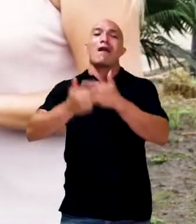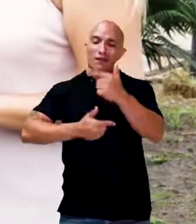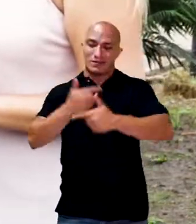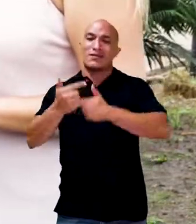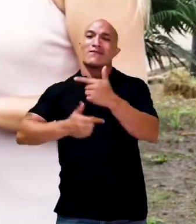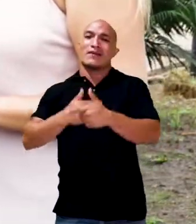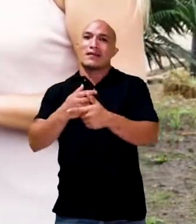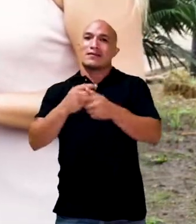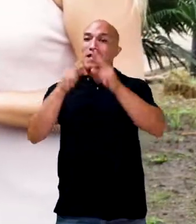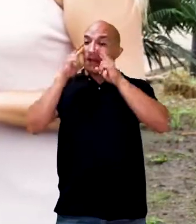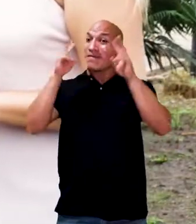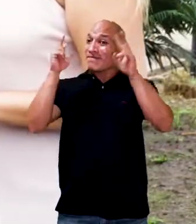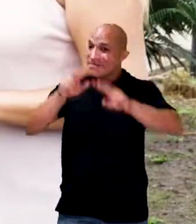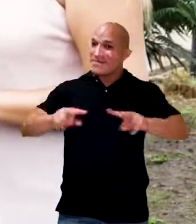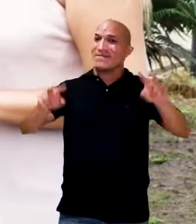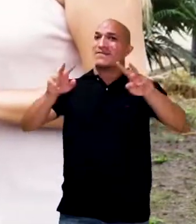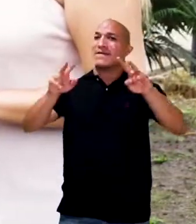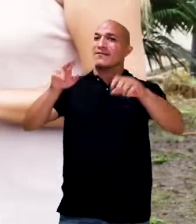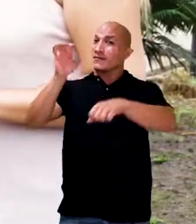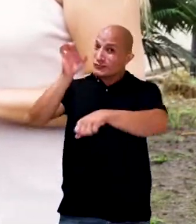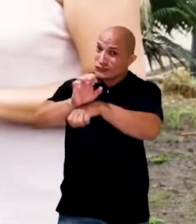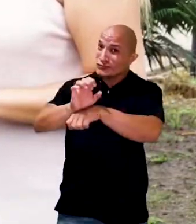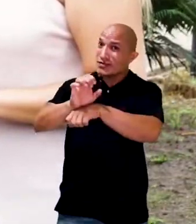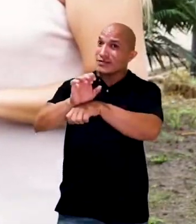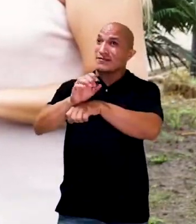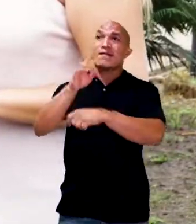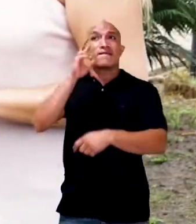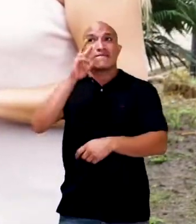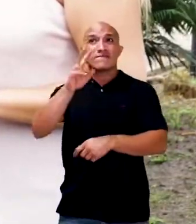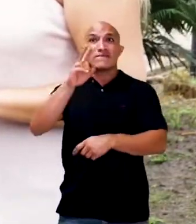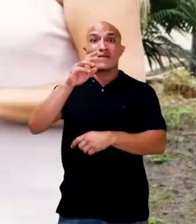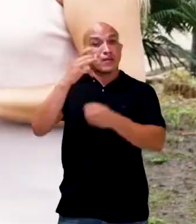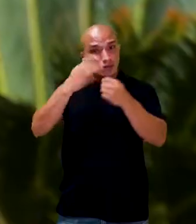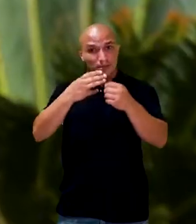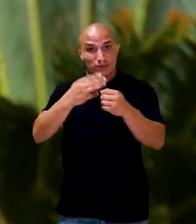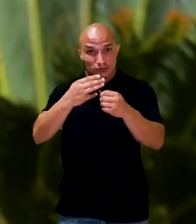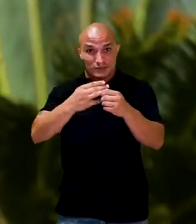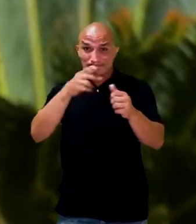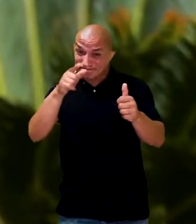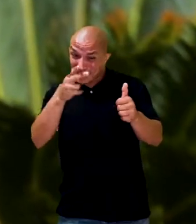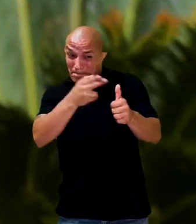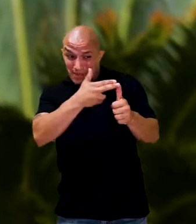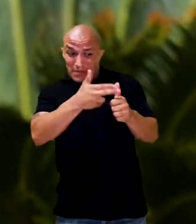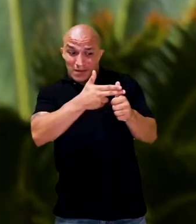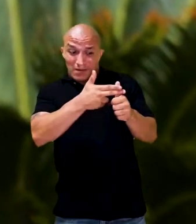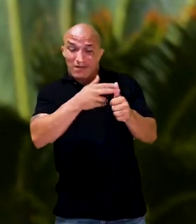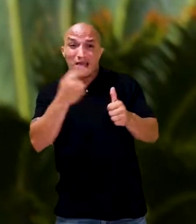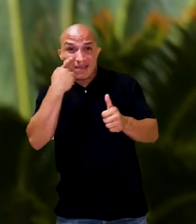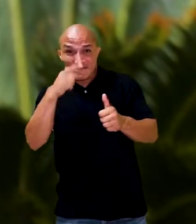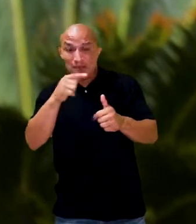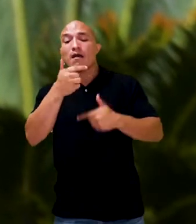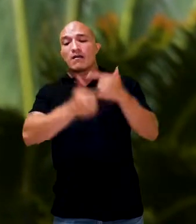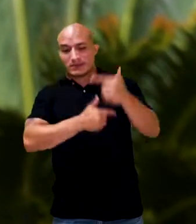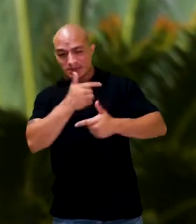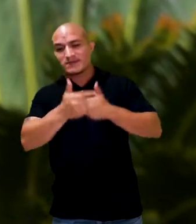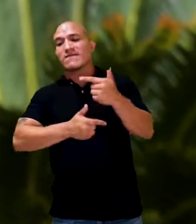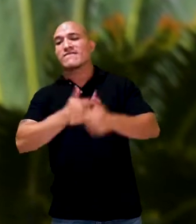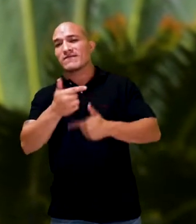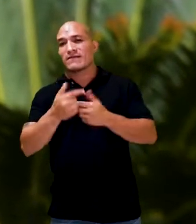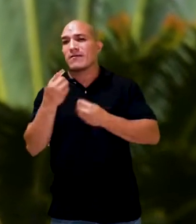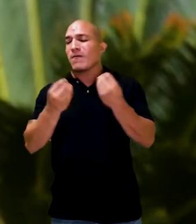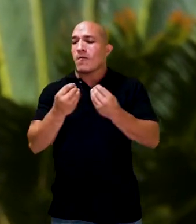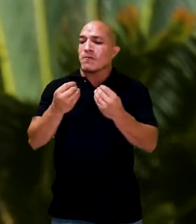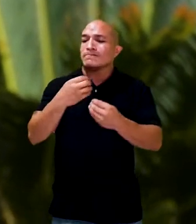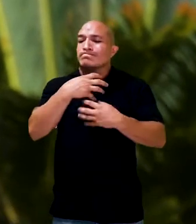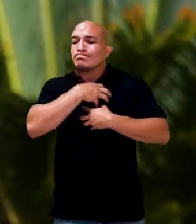é um desafio muito grande. Então, quando a gente olha para o cenário do nosso estado, quando a gente olha para o cenário do município de Primeira Cruz, nós vemos